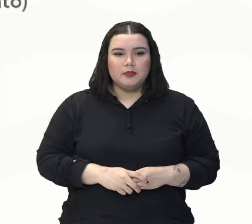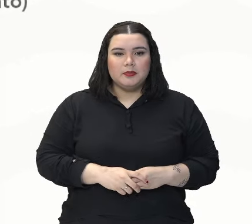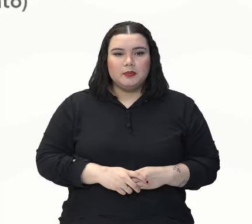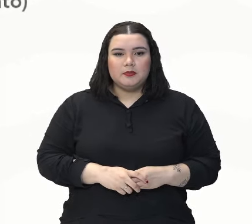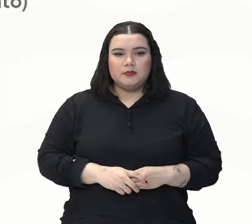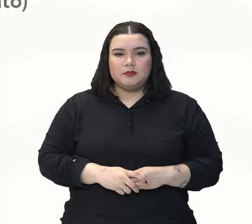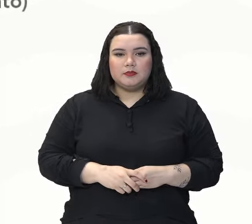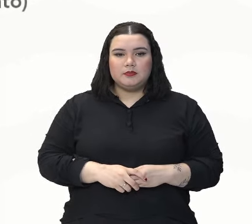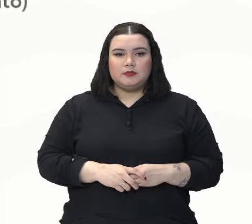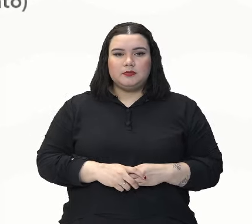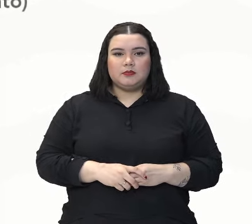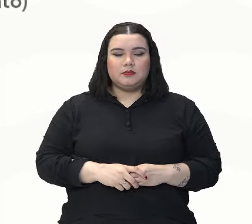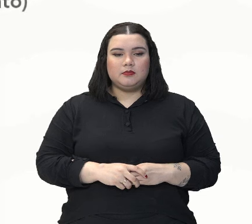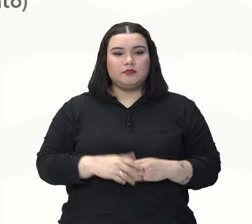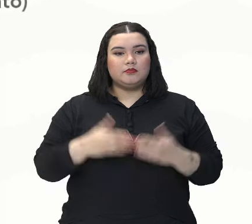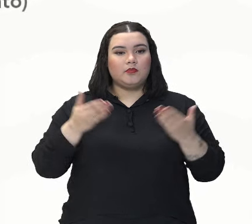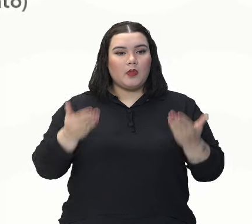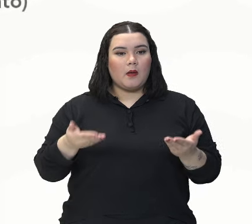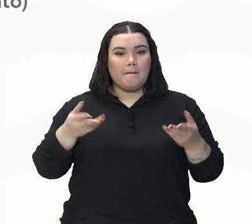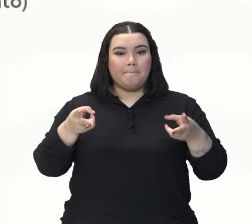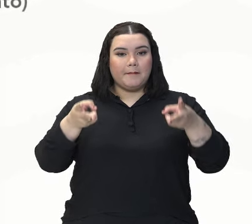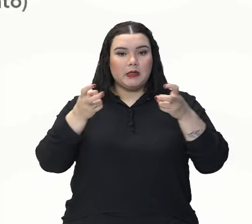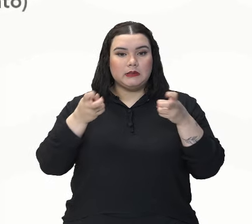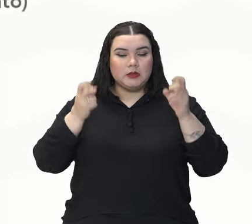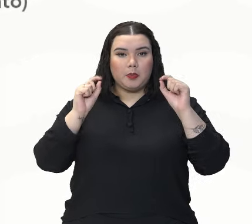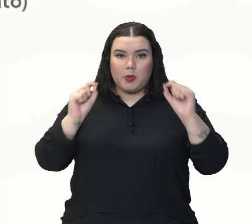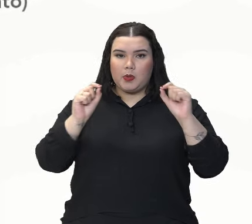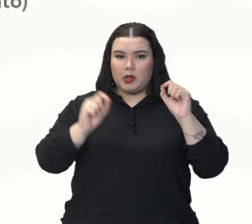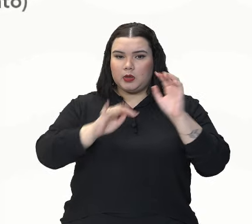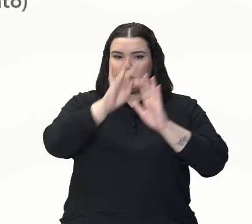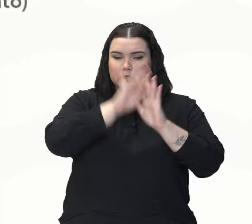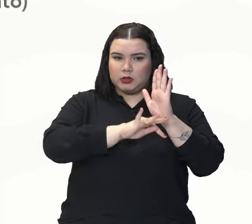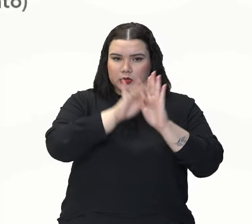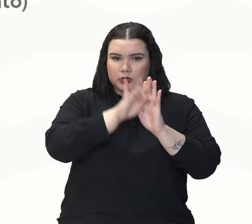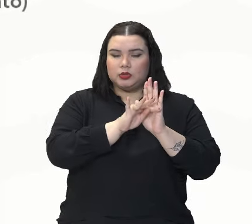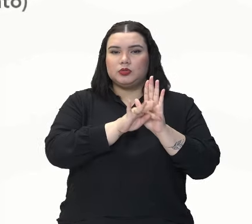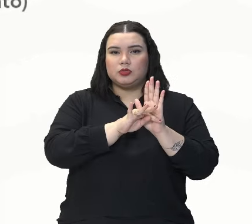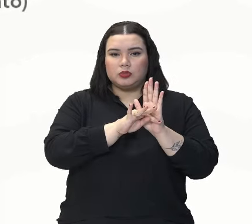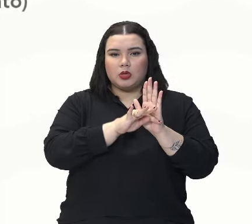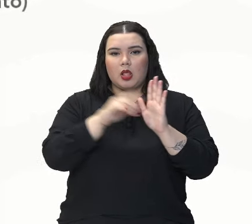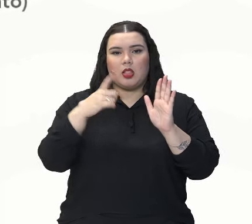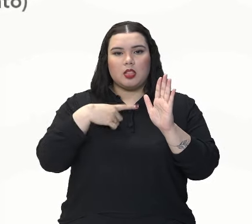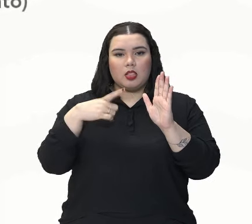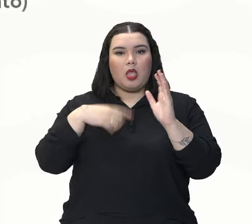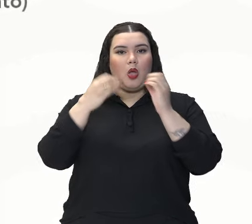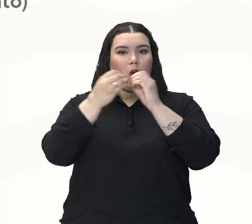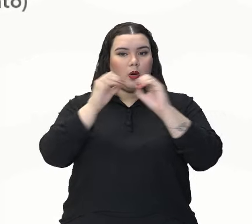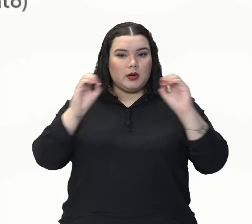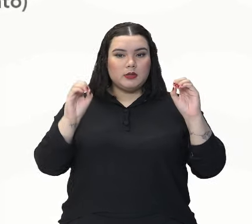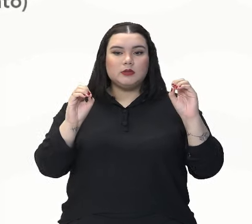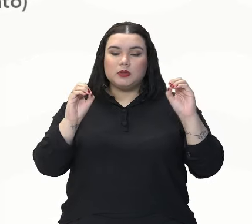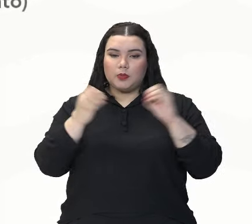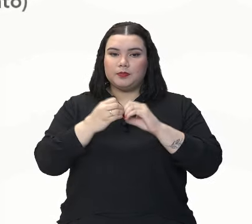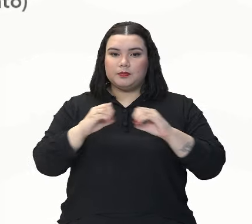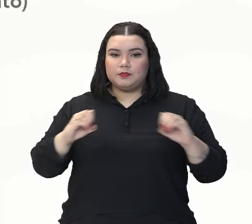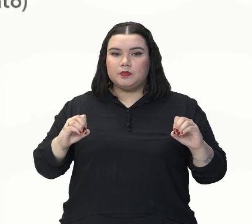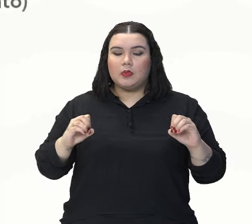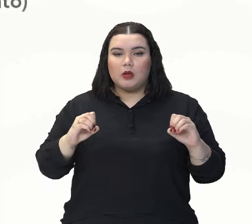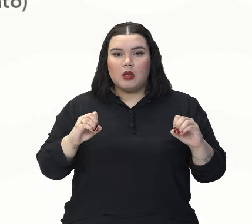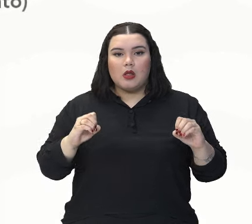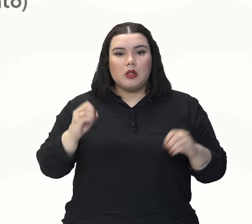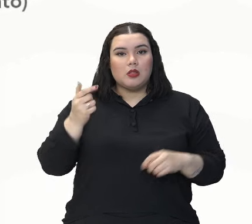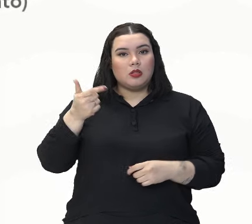Então, gente observa que nesse texto tem algumas orações e não tem